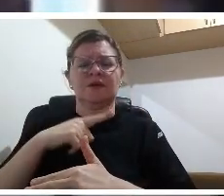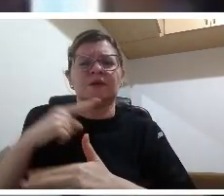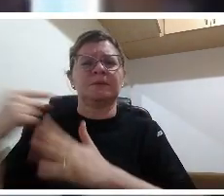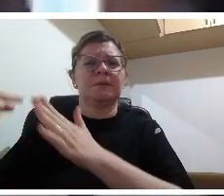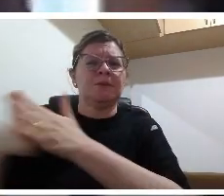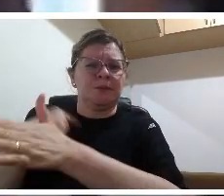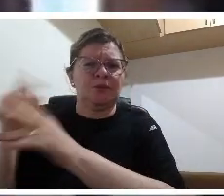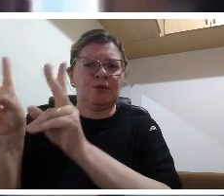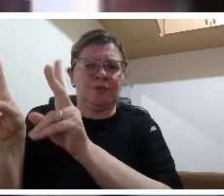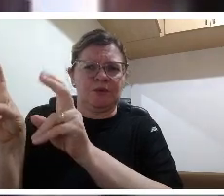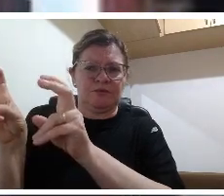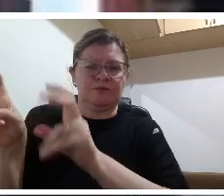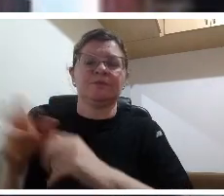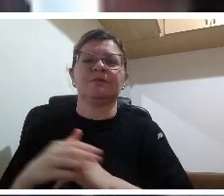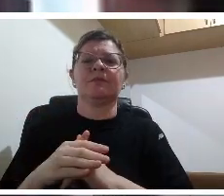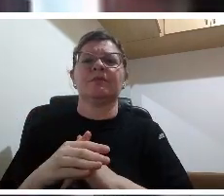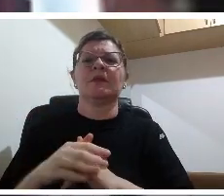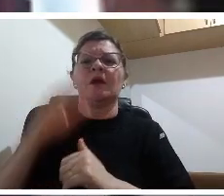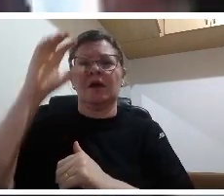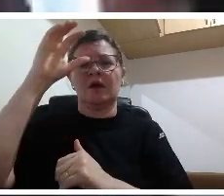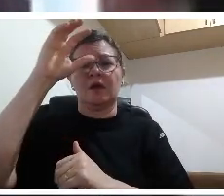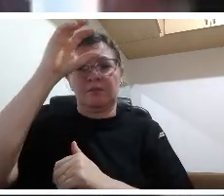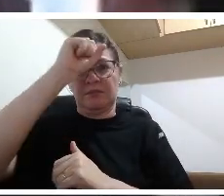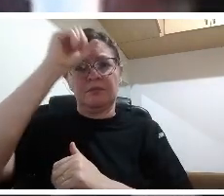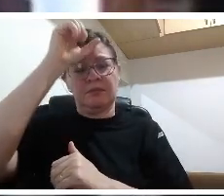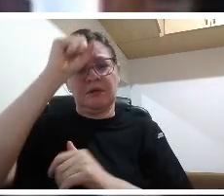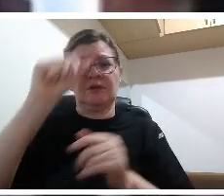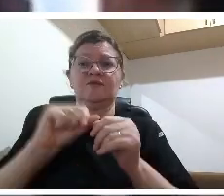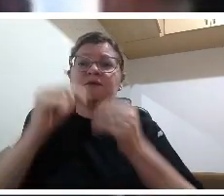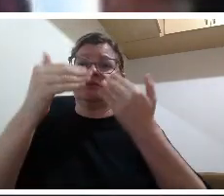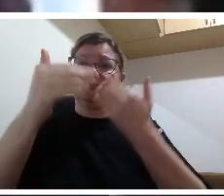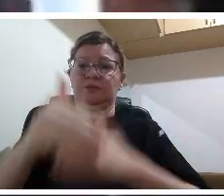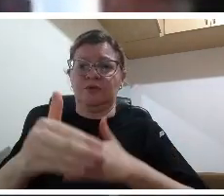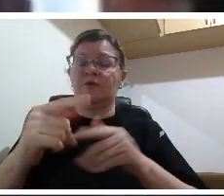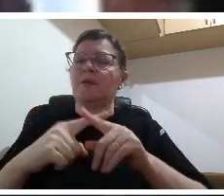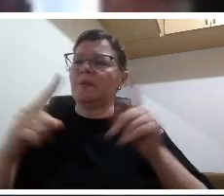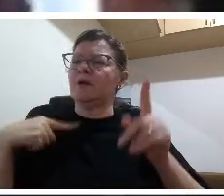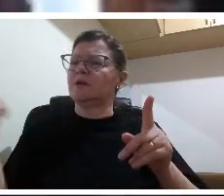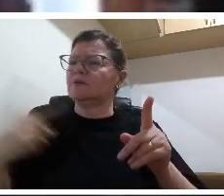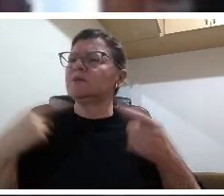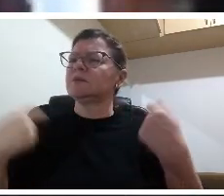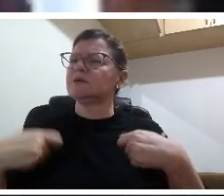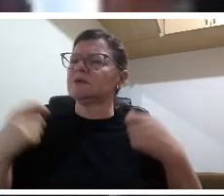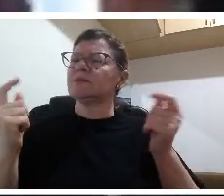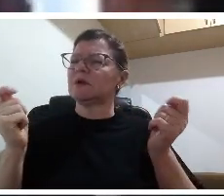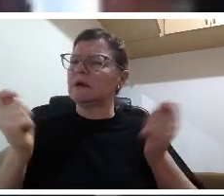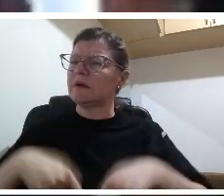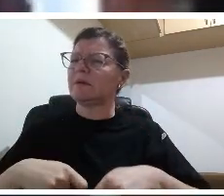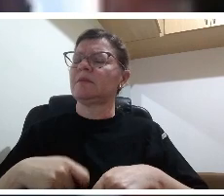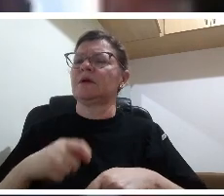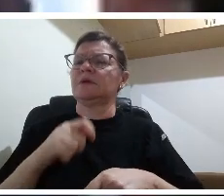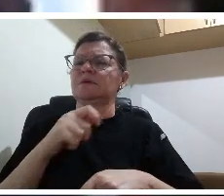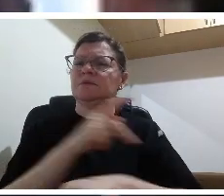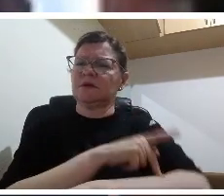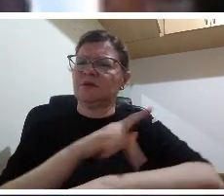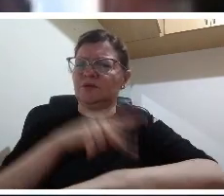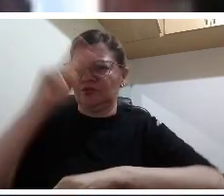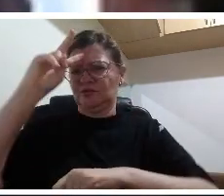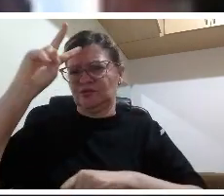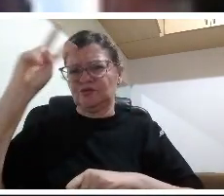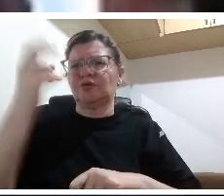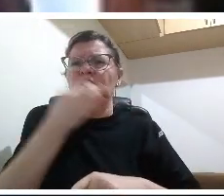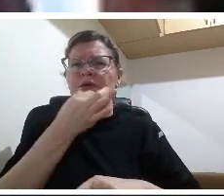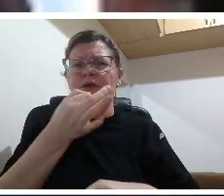prova é apenas um elemento do processo e o conteúdo tem que ir além da sala de aula ele tem que ser vivido